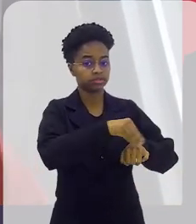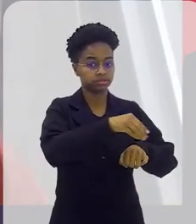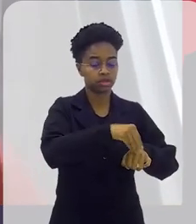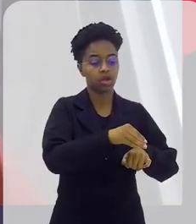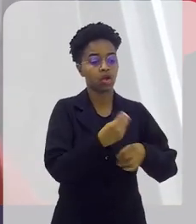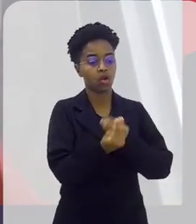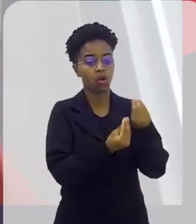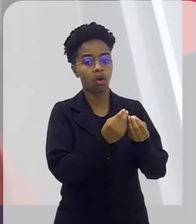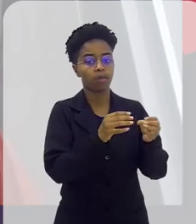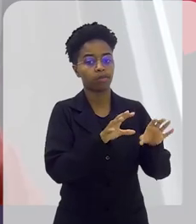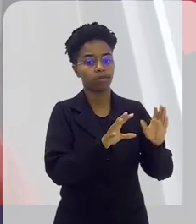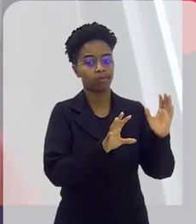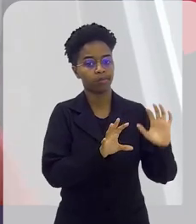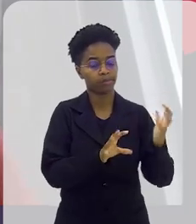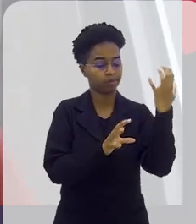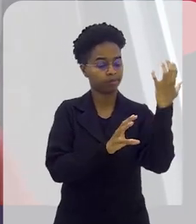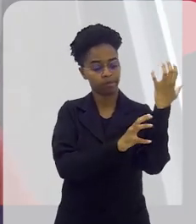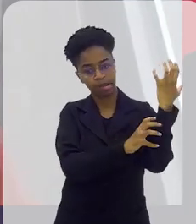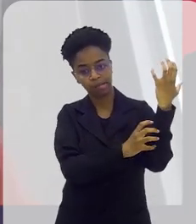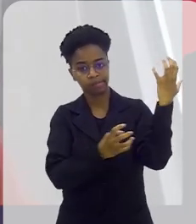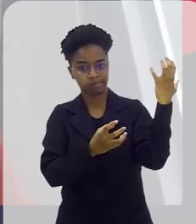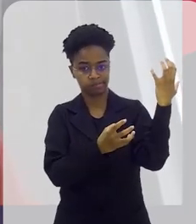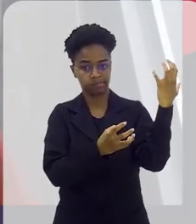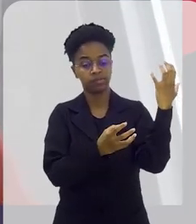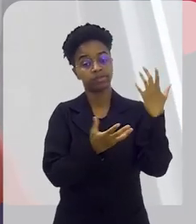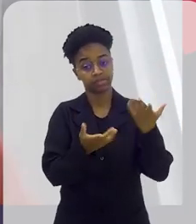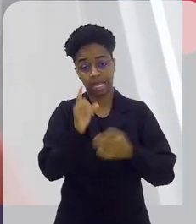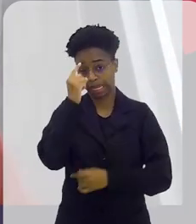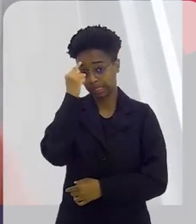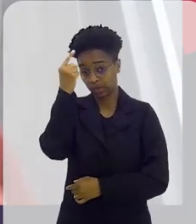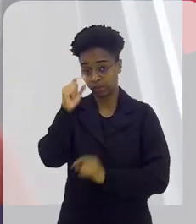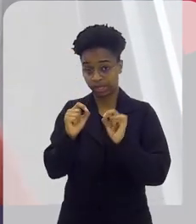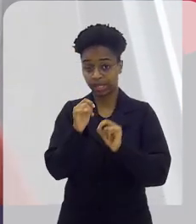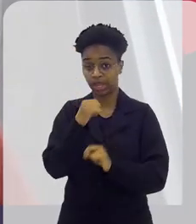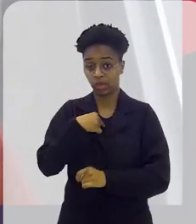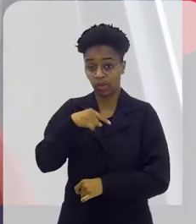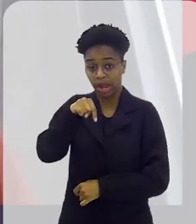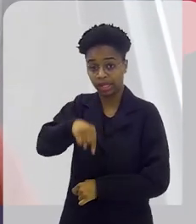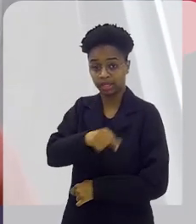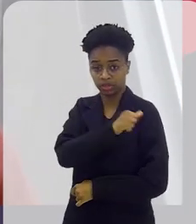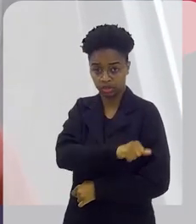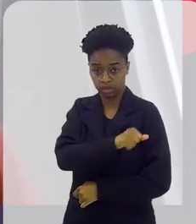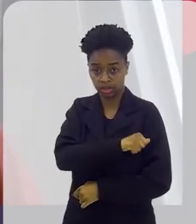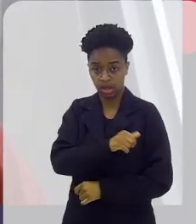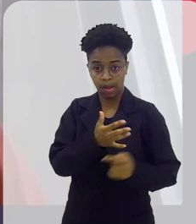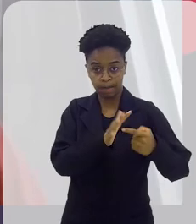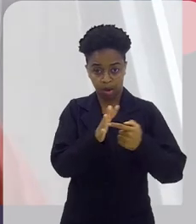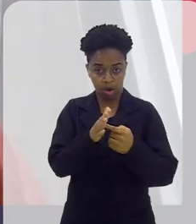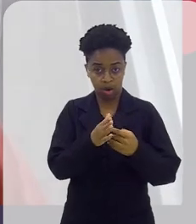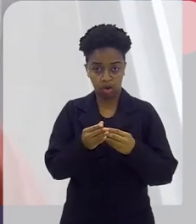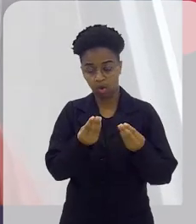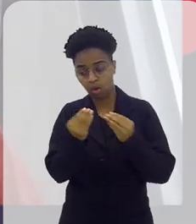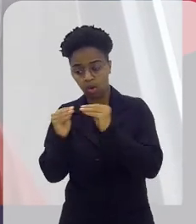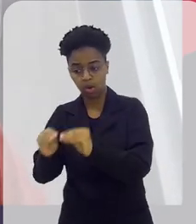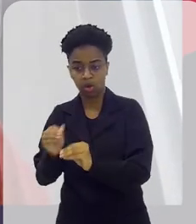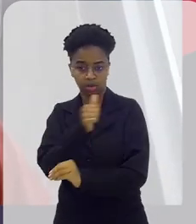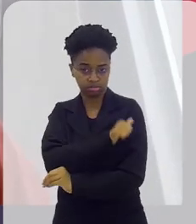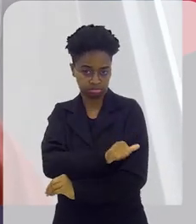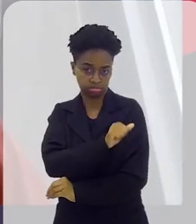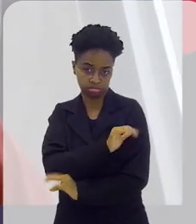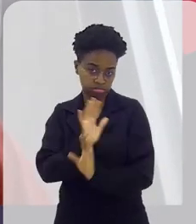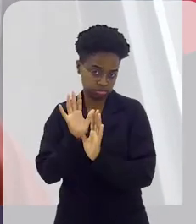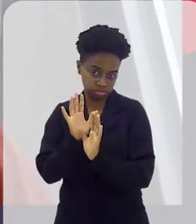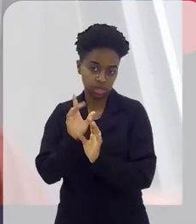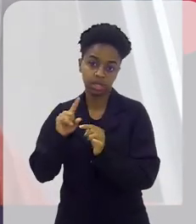extrair a fibra dele ali. Então, a ideia é mais ou menos essa. Se eu estou no rio, eu levo meu maquinário para rio, eu deixo o